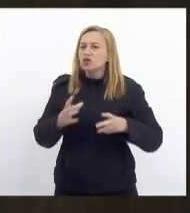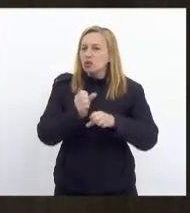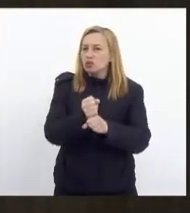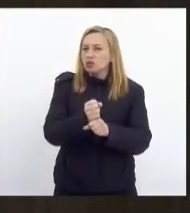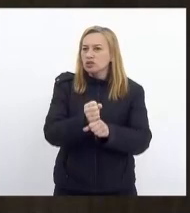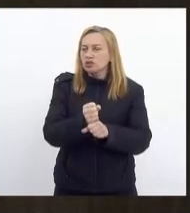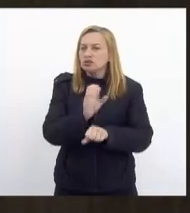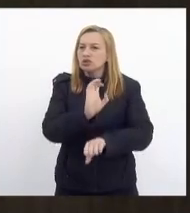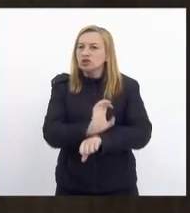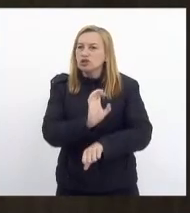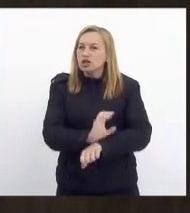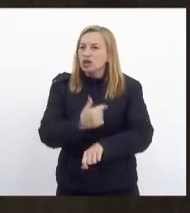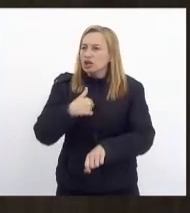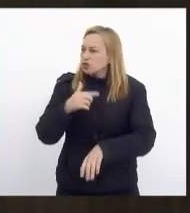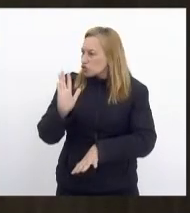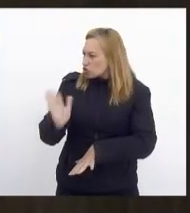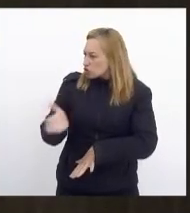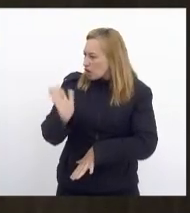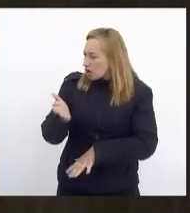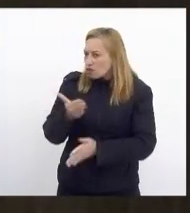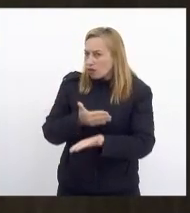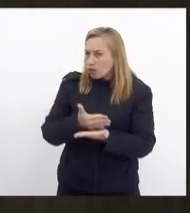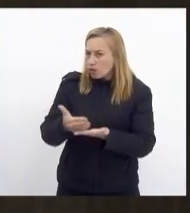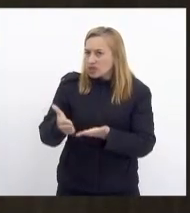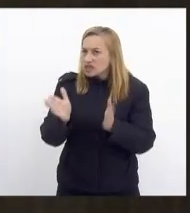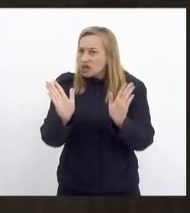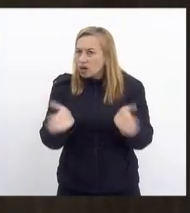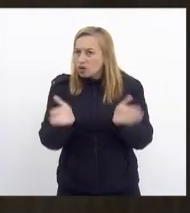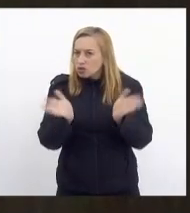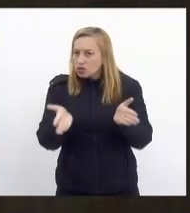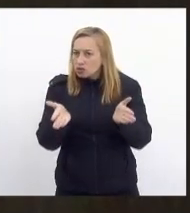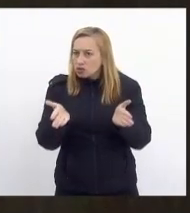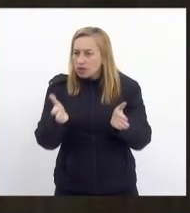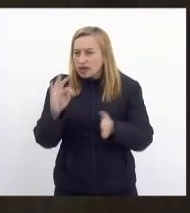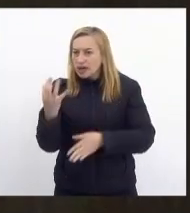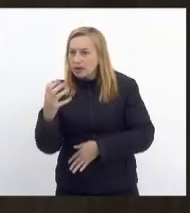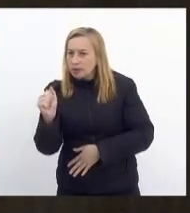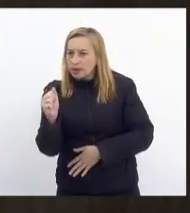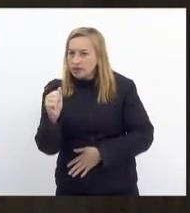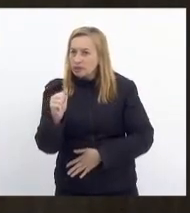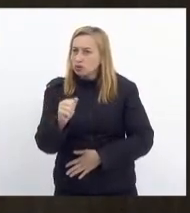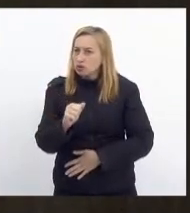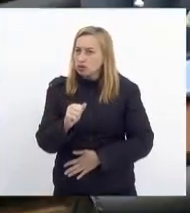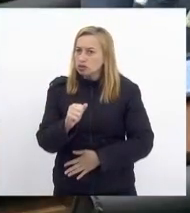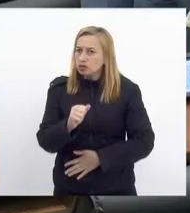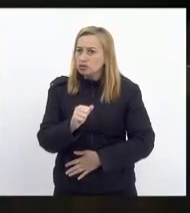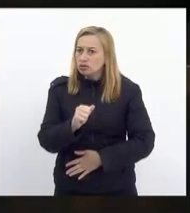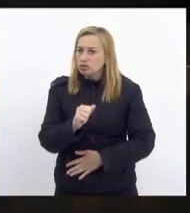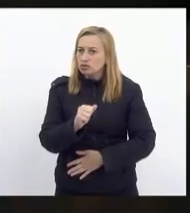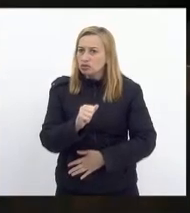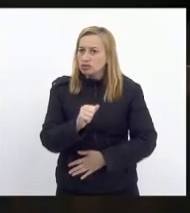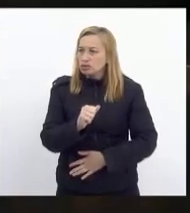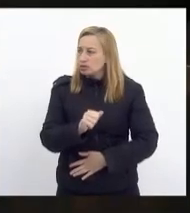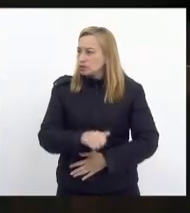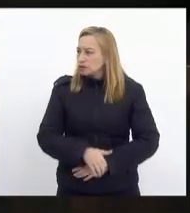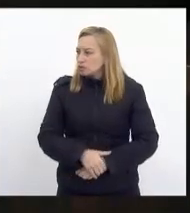a minha candidatura e já vou começar hoje a minha campanha, tá bom? Obrigado. Obrigada.